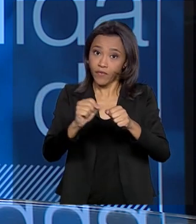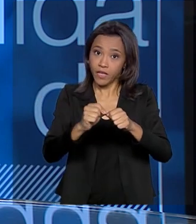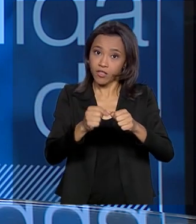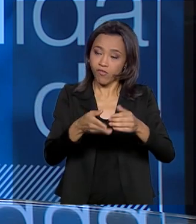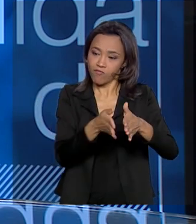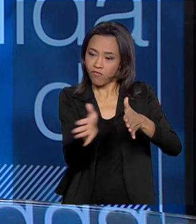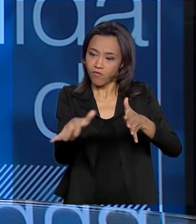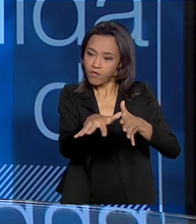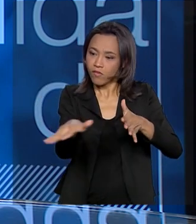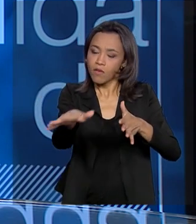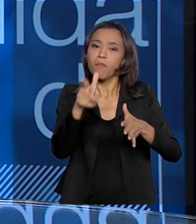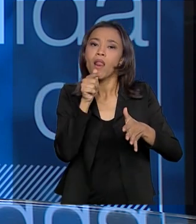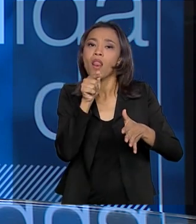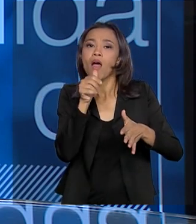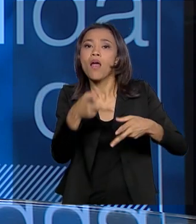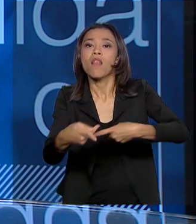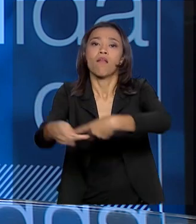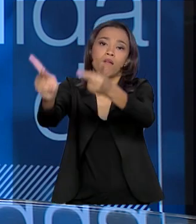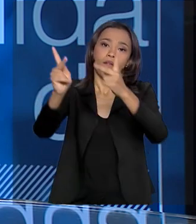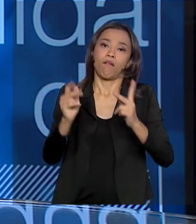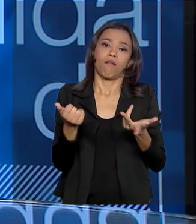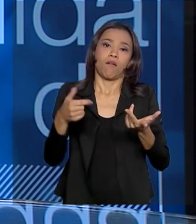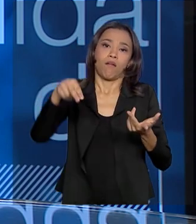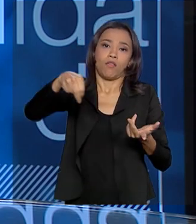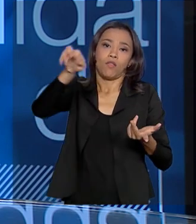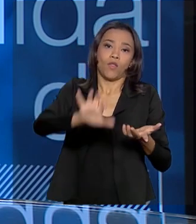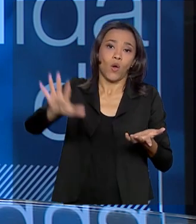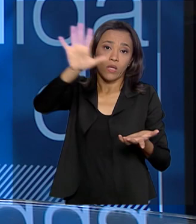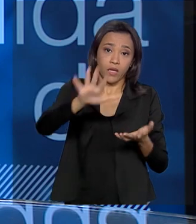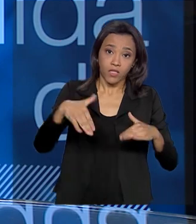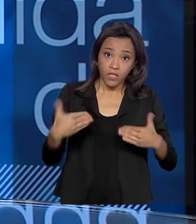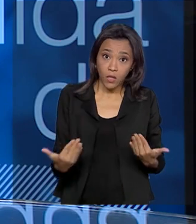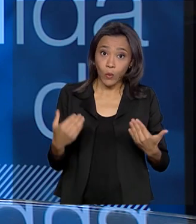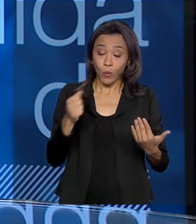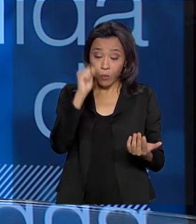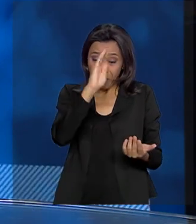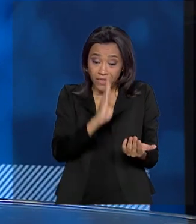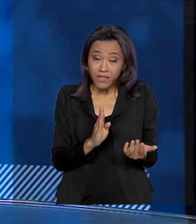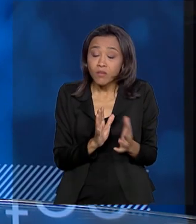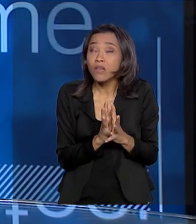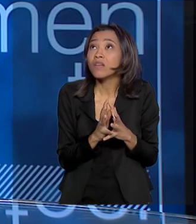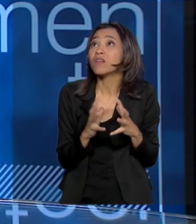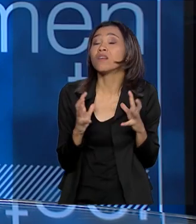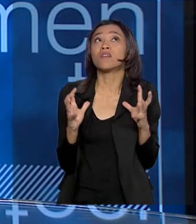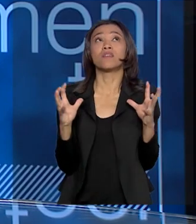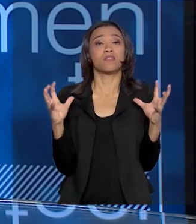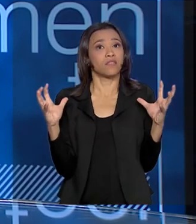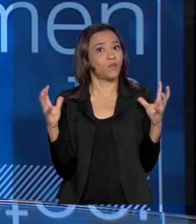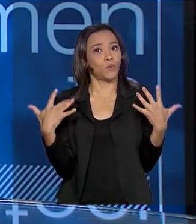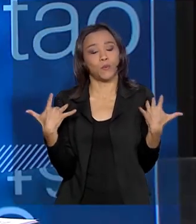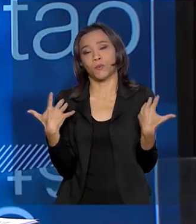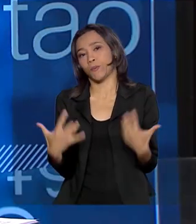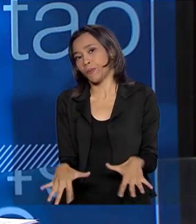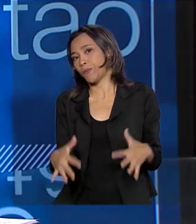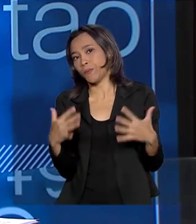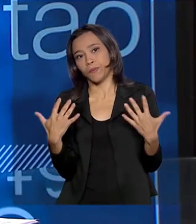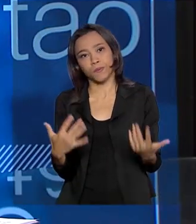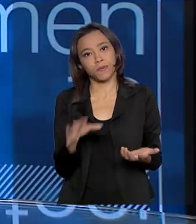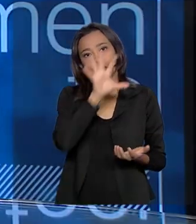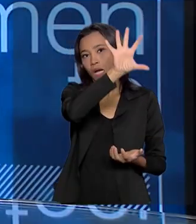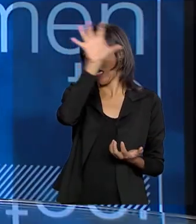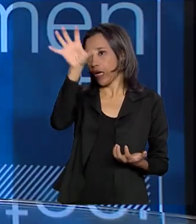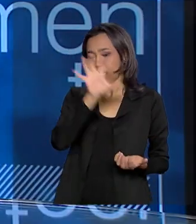justamente para levar água para o Nordeste. Então, como o nosso país é muito grande, cada região... Dimensão continental. Exatamente,